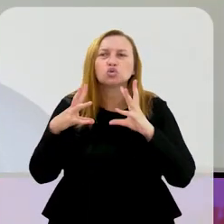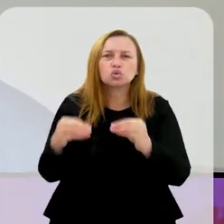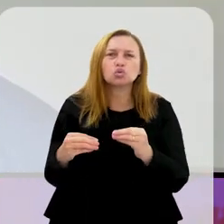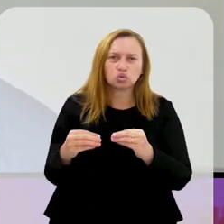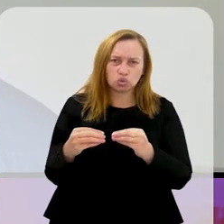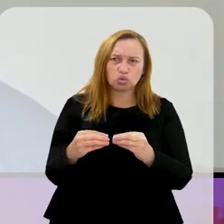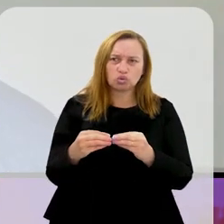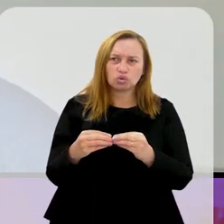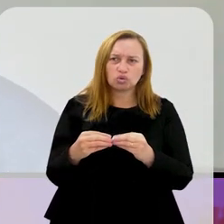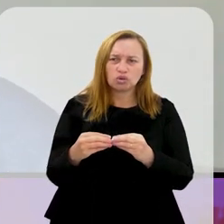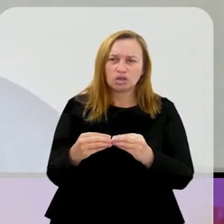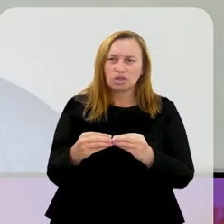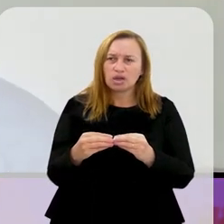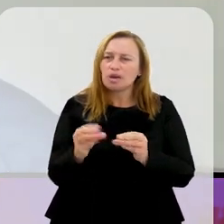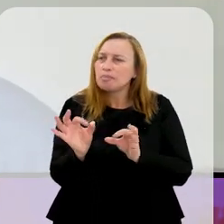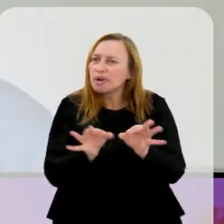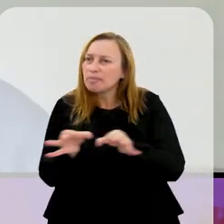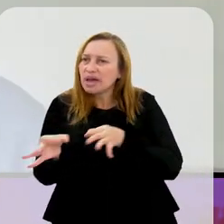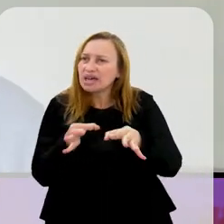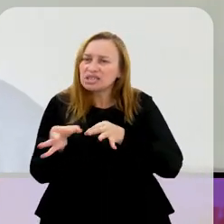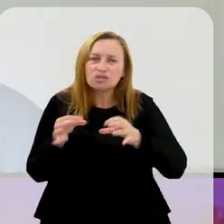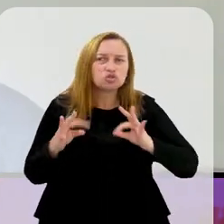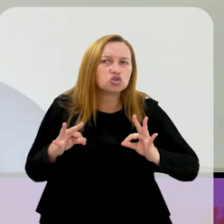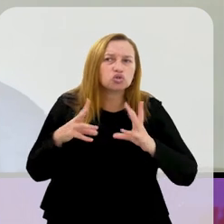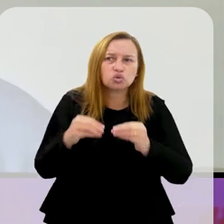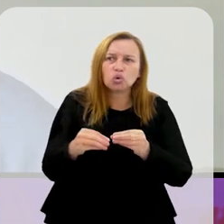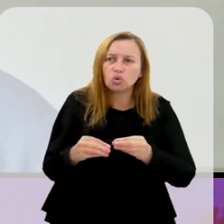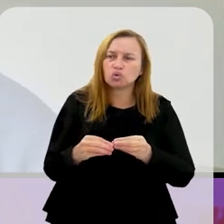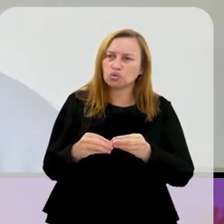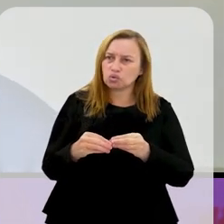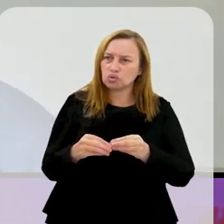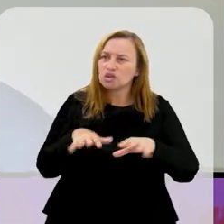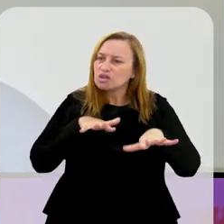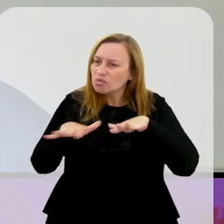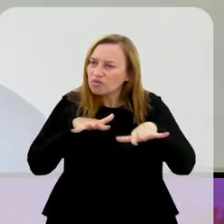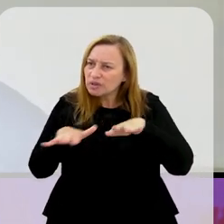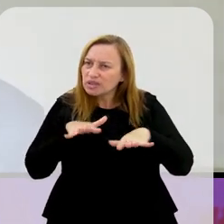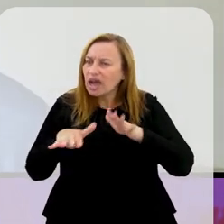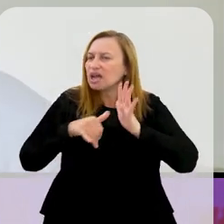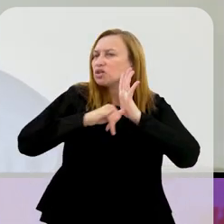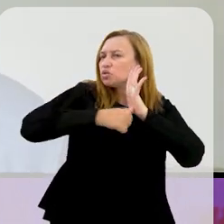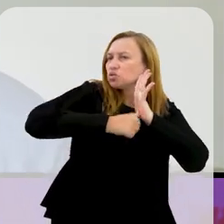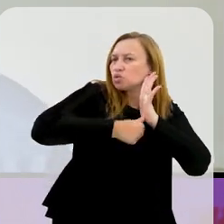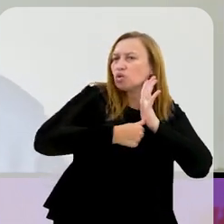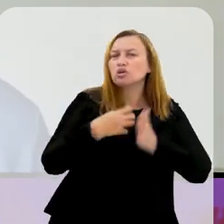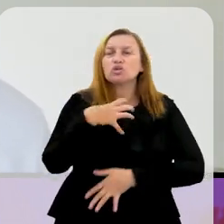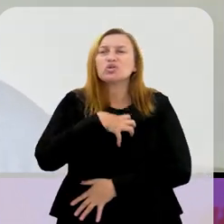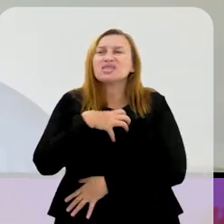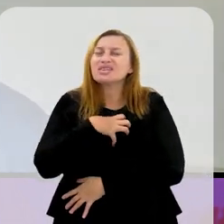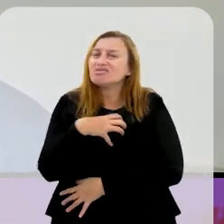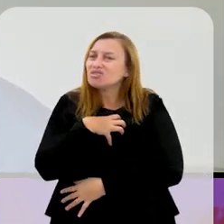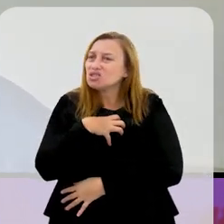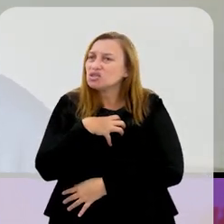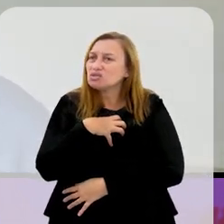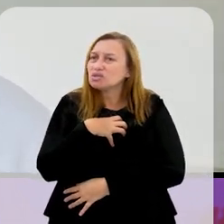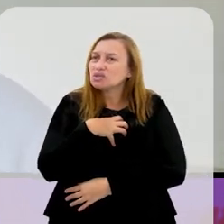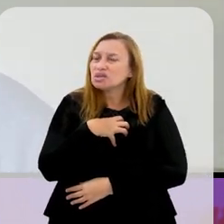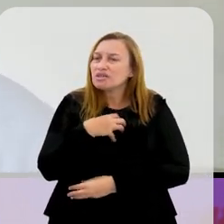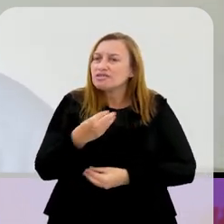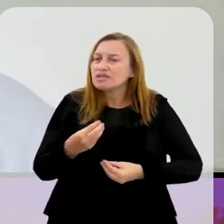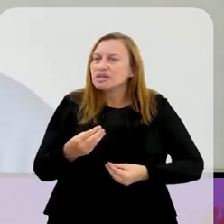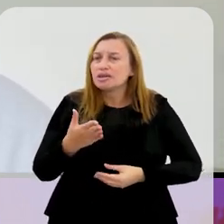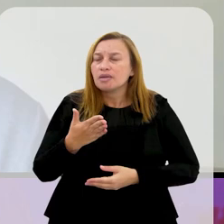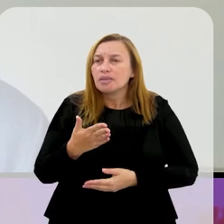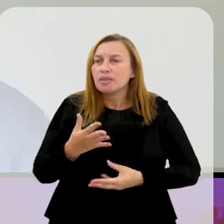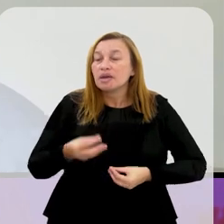questão dos clubes, dos dirigentes, se mobilizarem, se movimentarem no sentido de dar